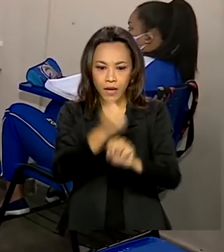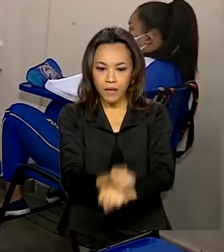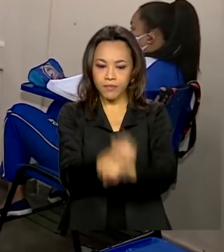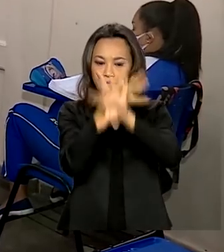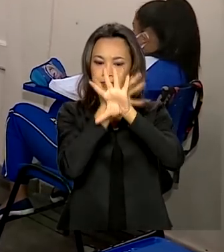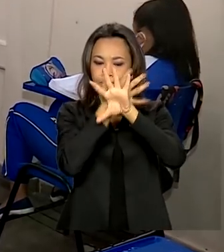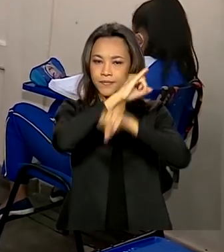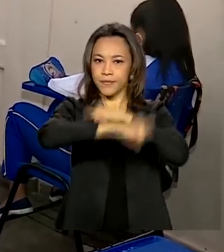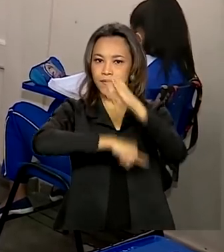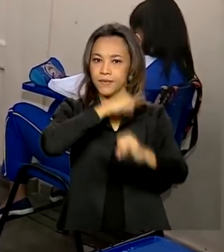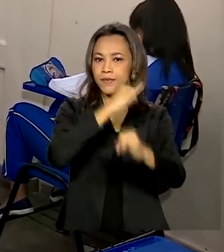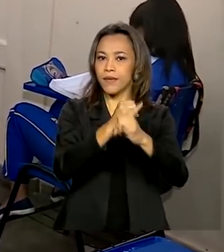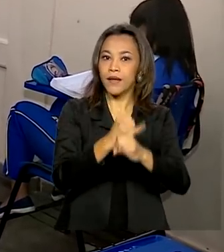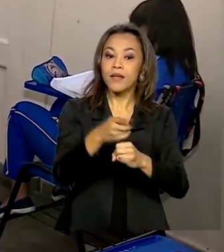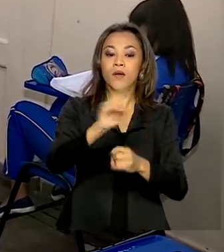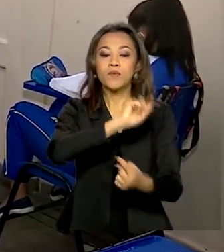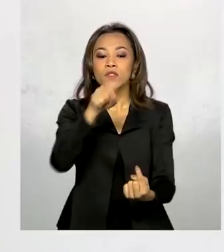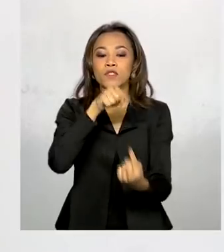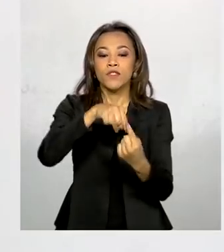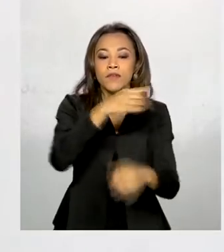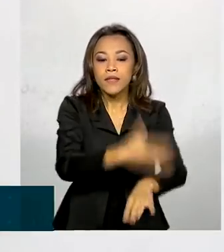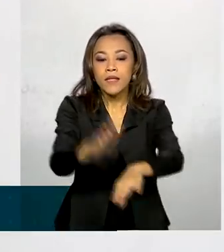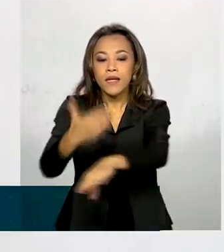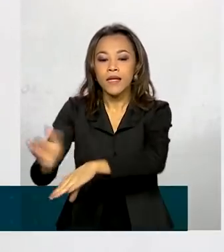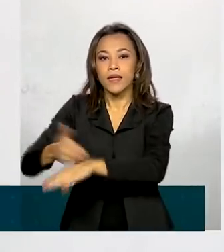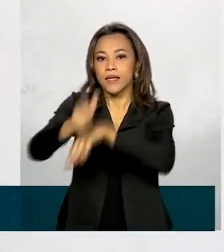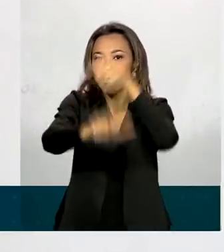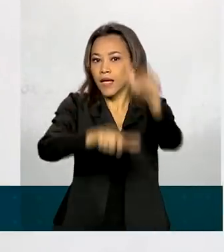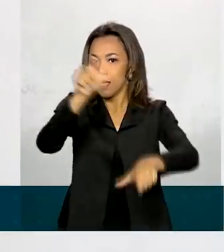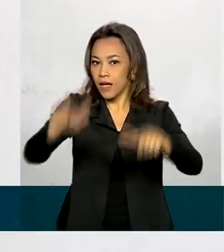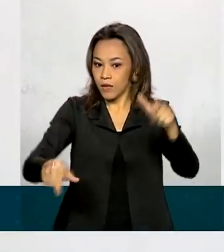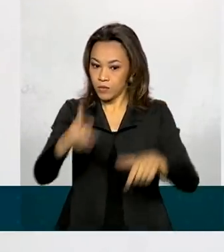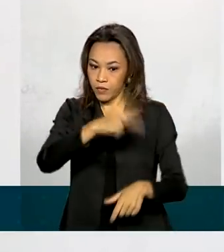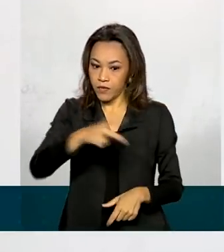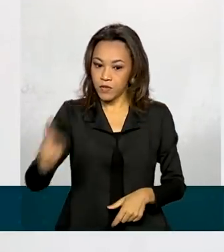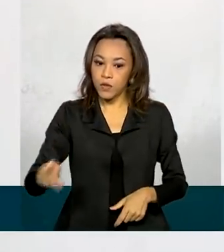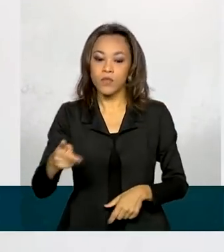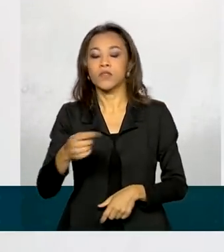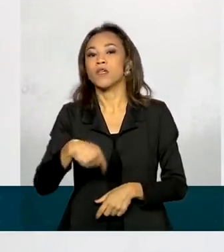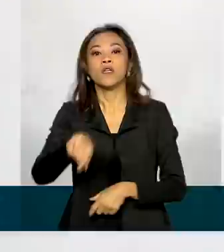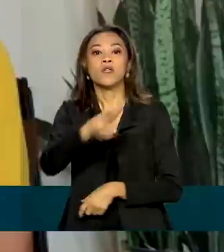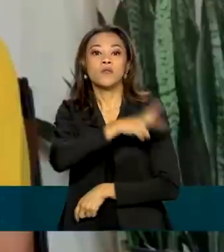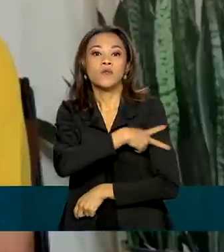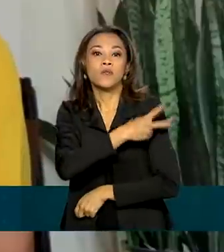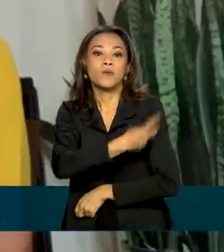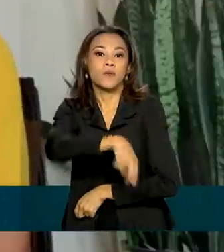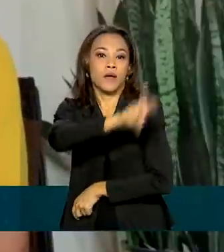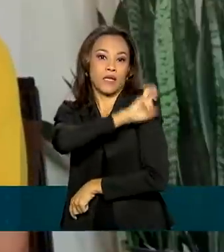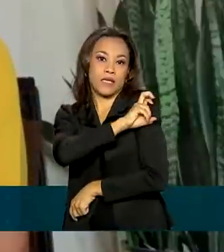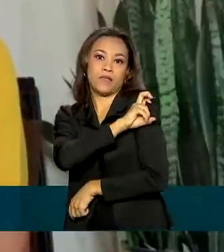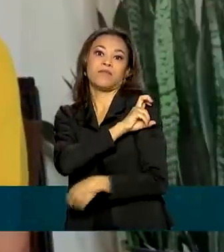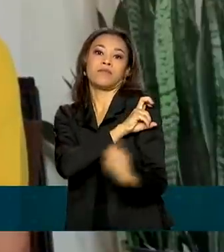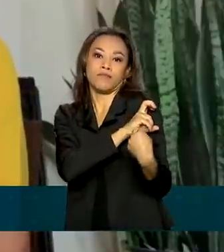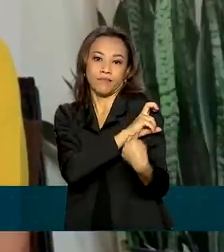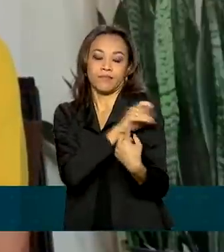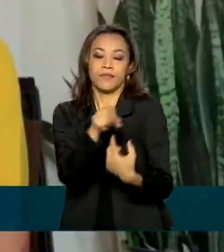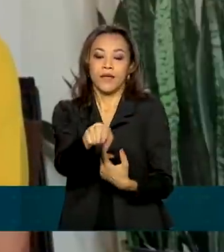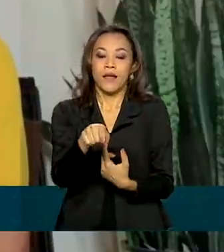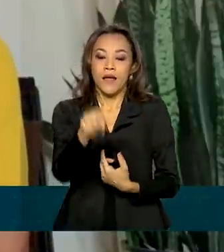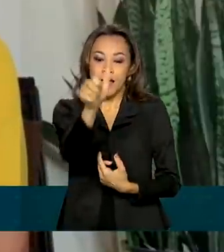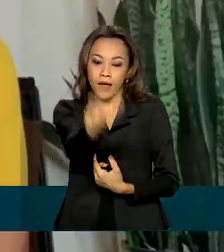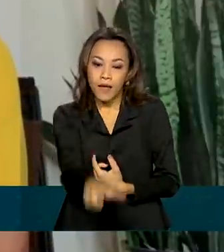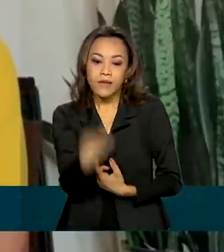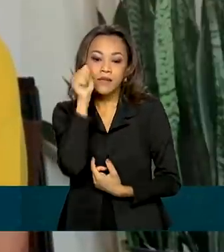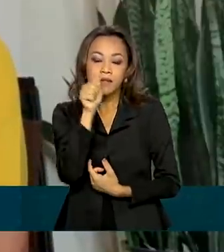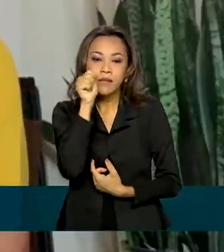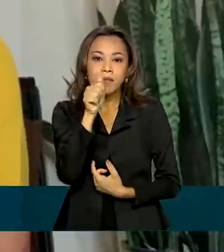pretende capacitar professores do segundo ao quinto ano do ensino fundamental. A professora Gina, que trabalha